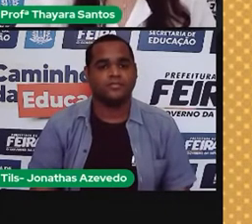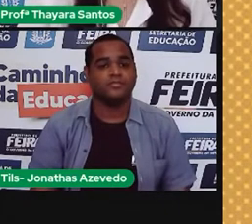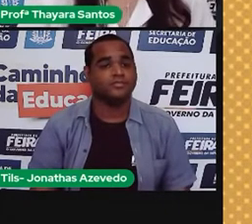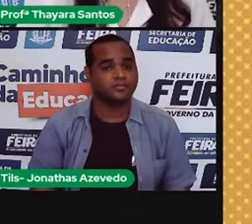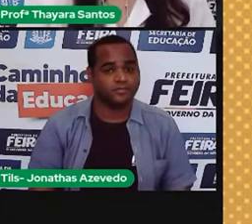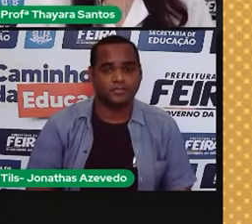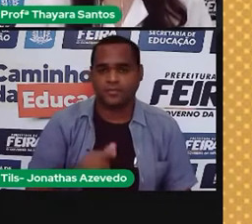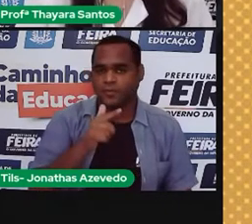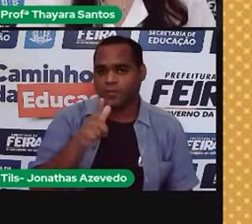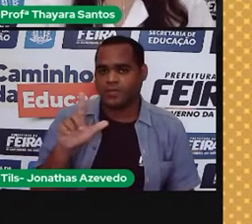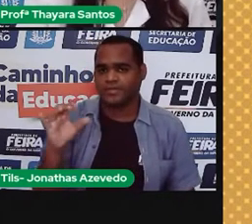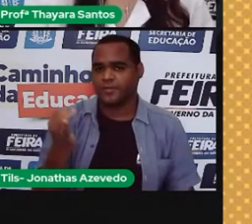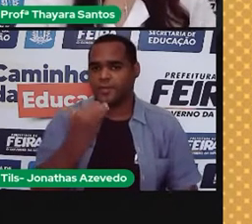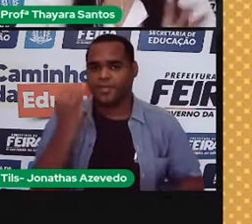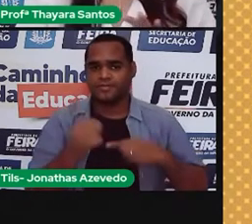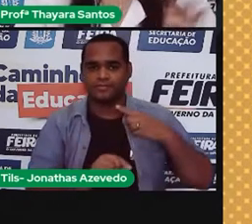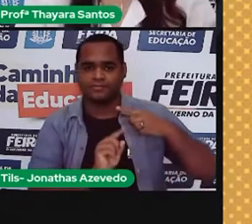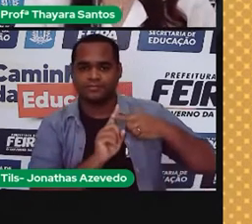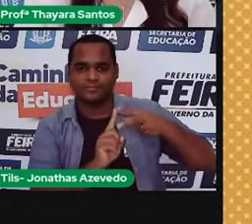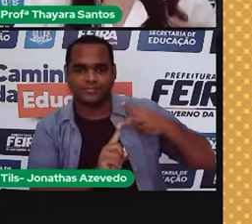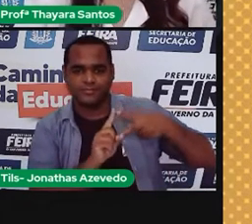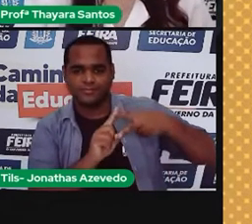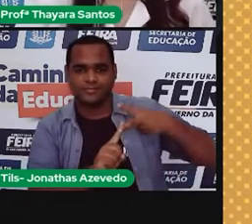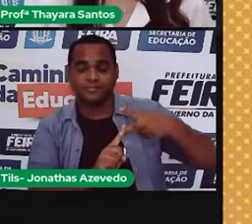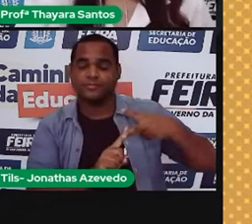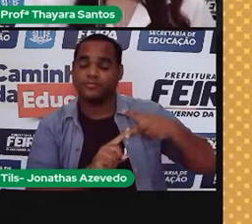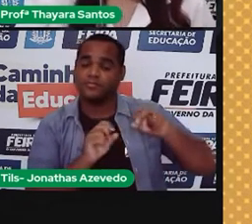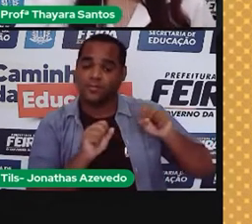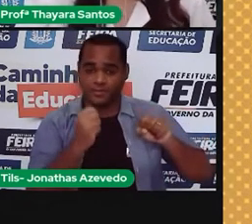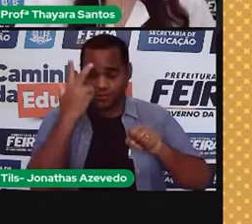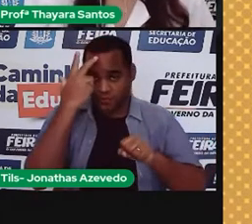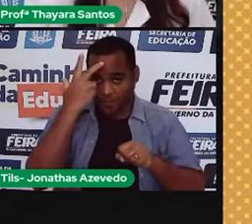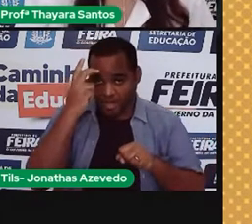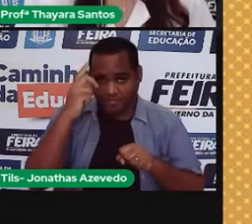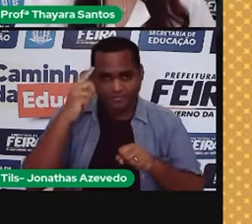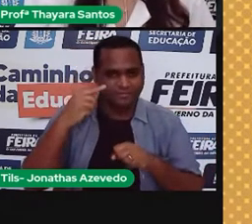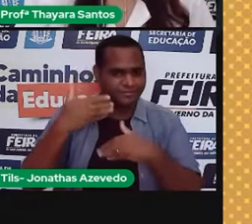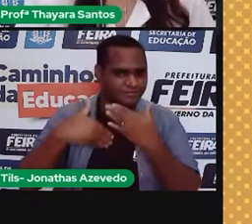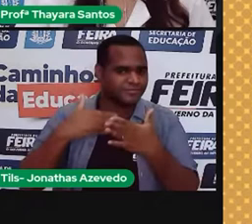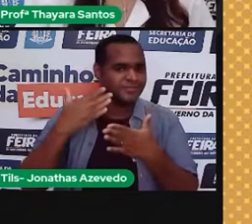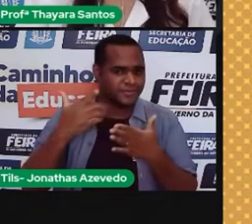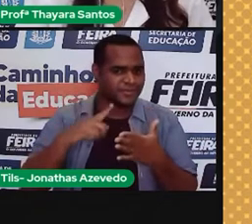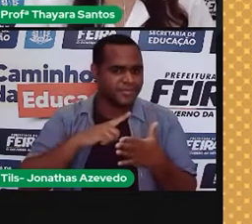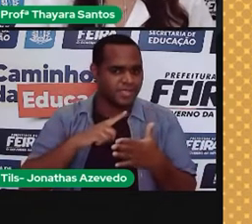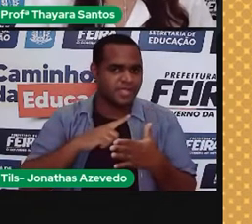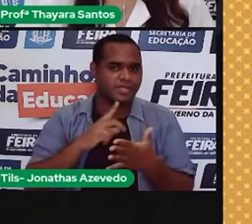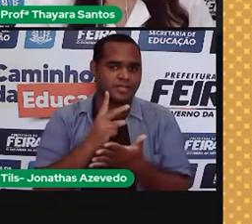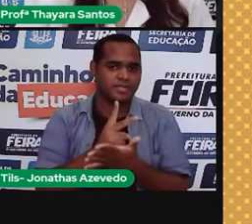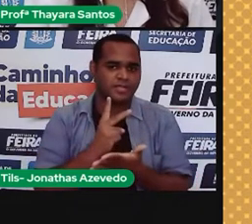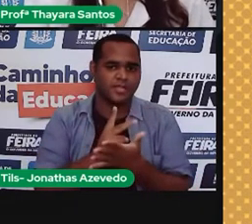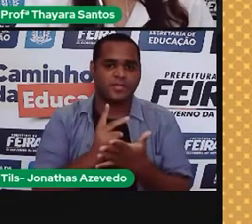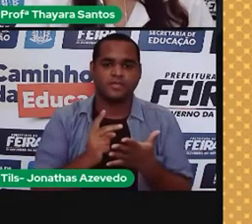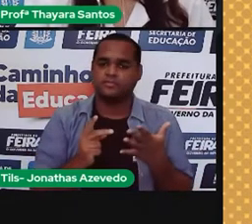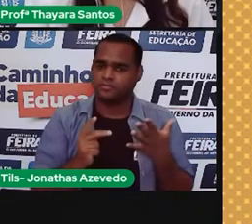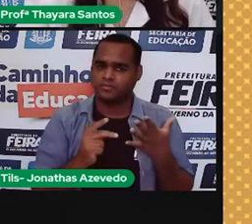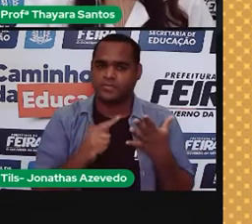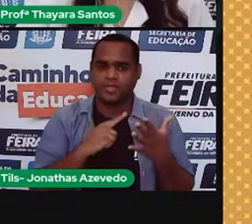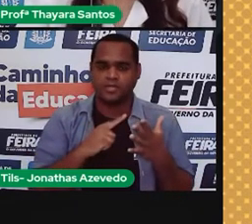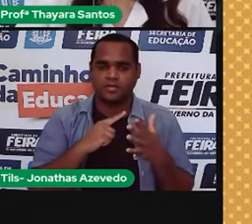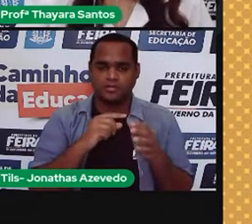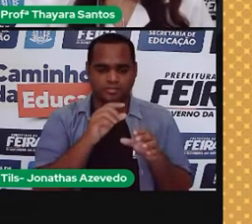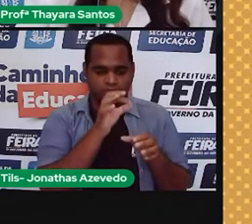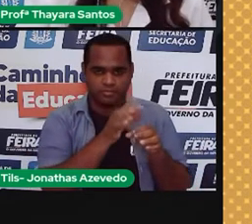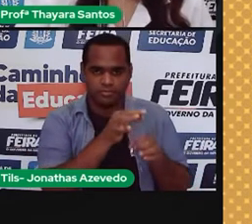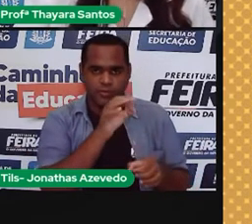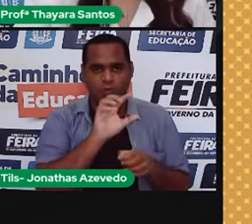Agora, eu trouxe dois que são, que têm ficado mais comuns nos últimos tempos. São os organismos geneticamente modificados, que a gente chama de